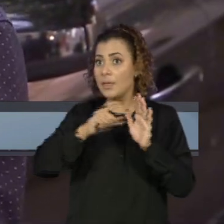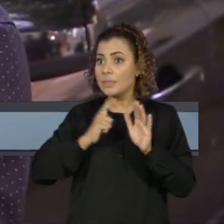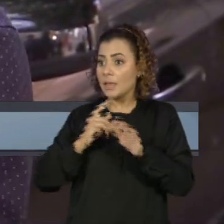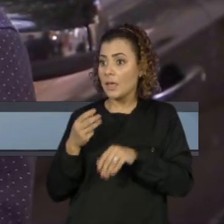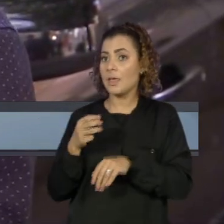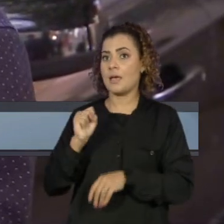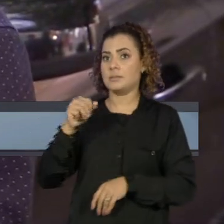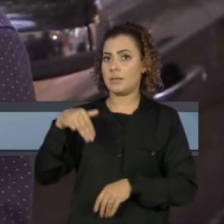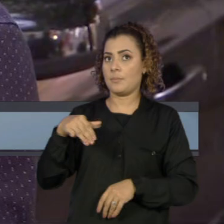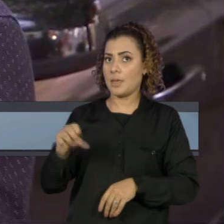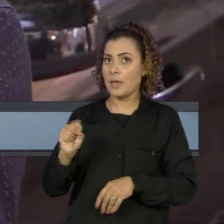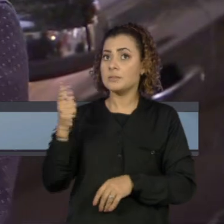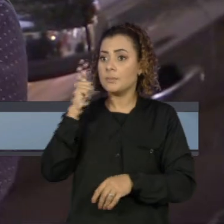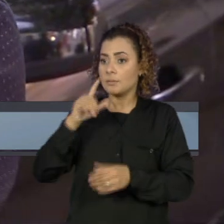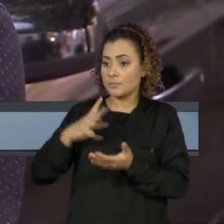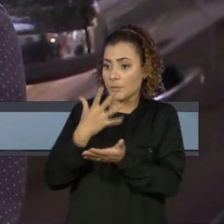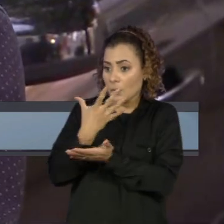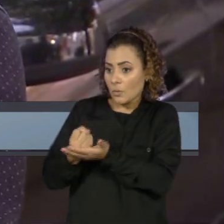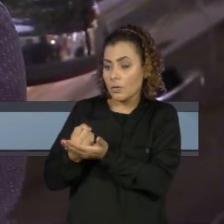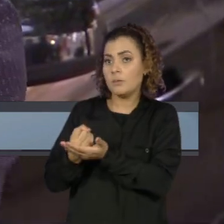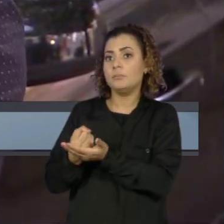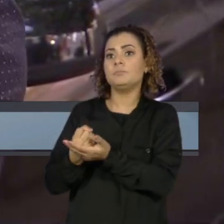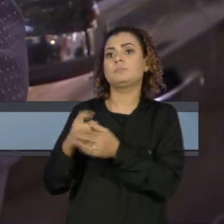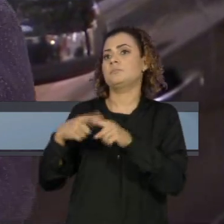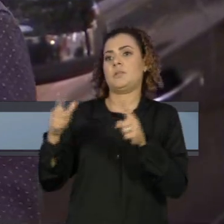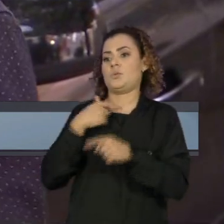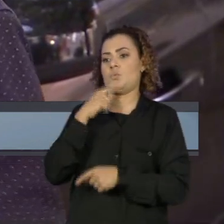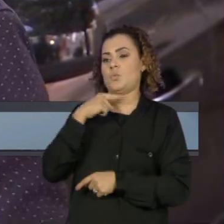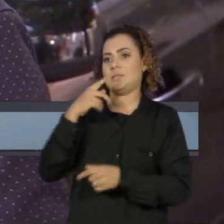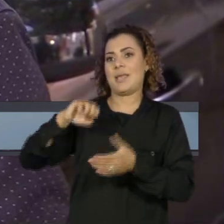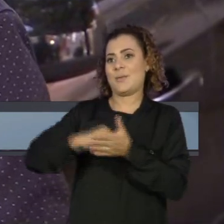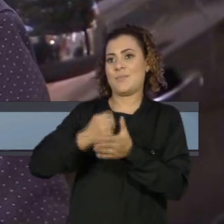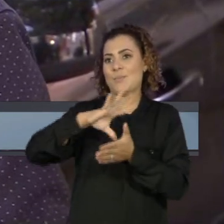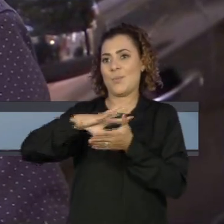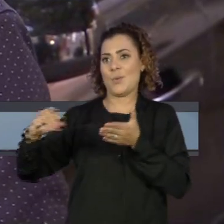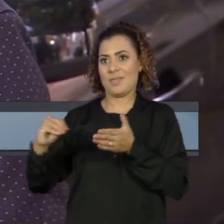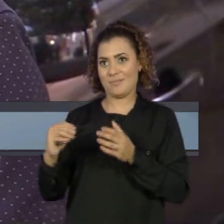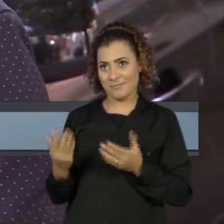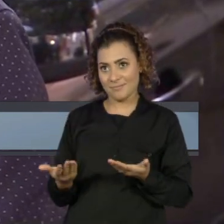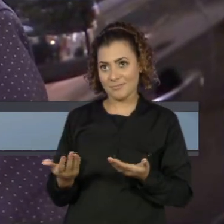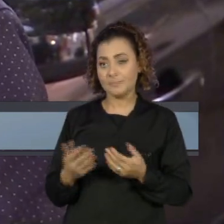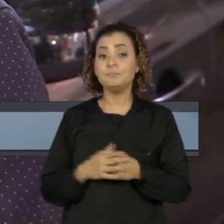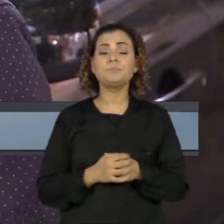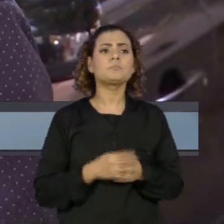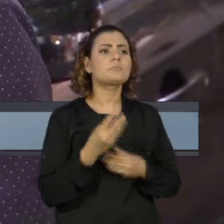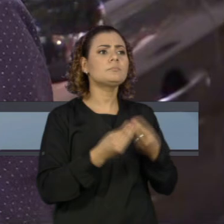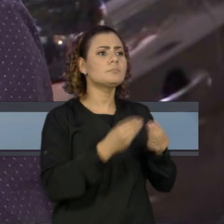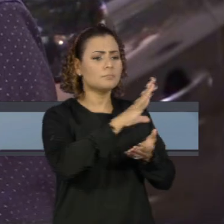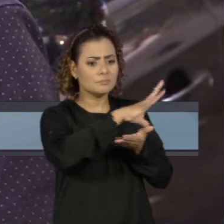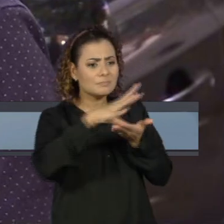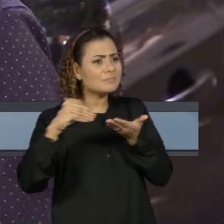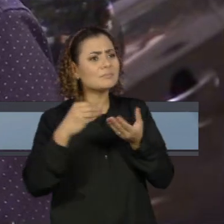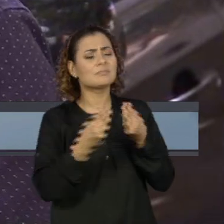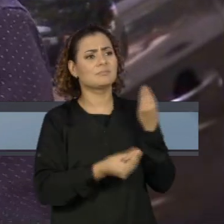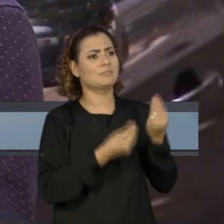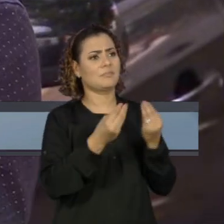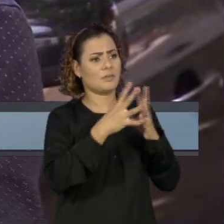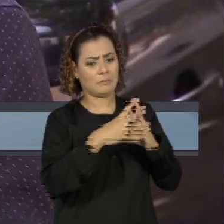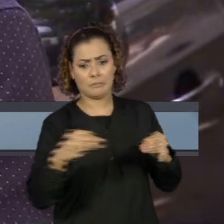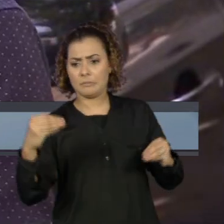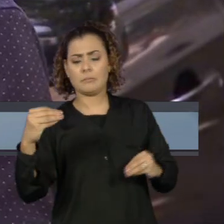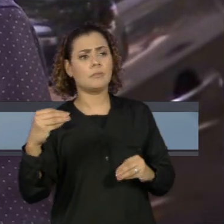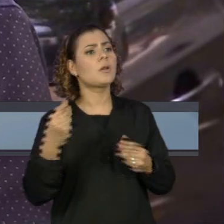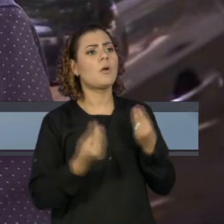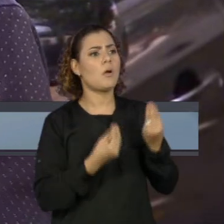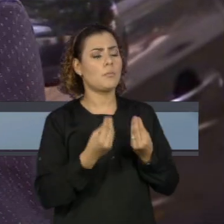para a instalação do WhatsApp, com esse duplo fator você não será clonado. Como que acontece esse clone? Infelizmente, na hora